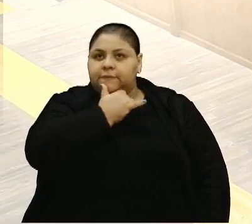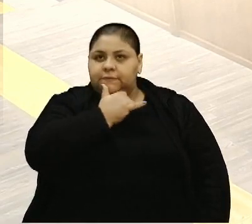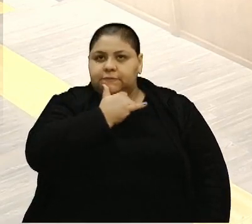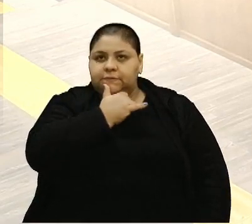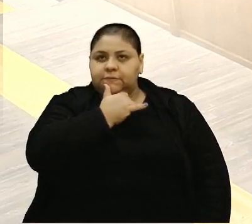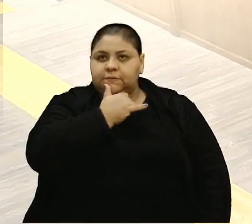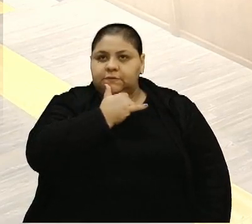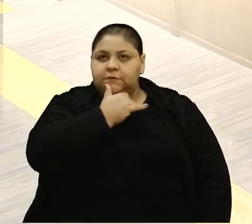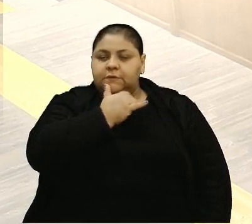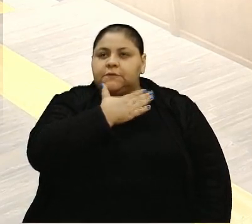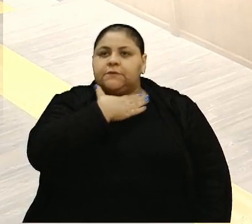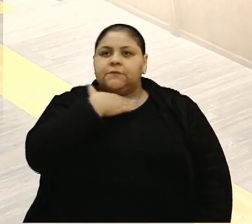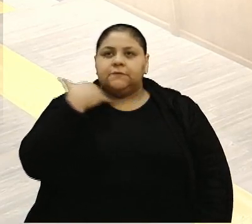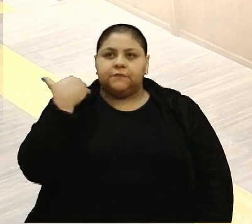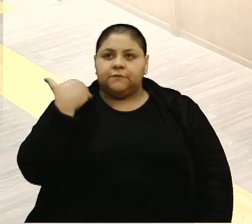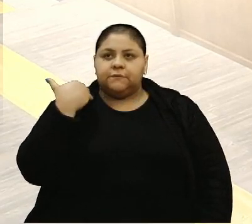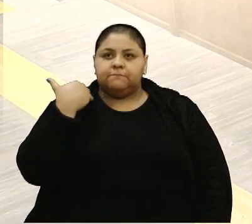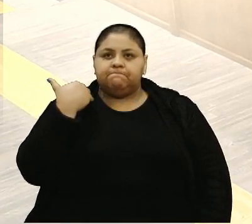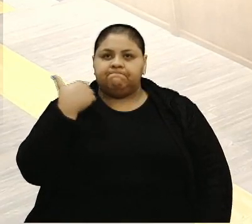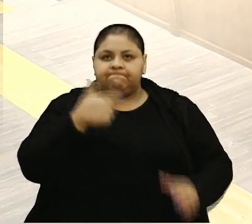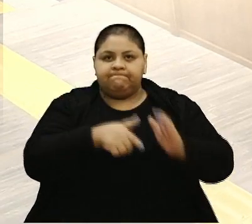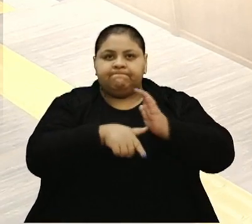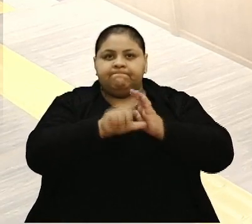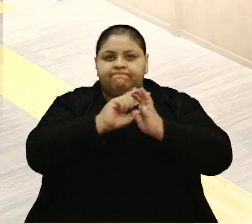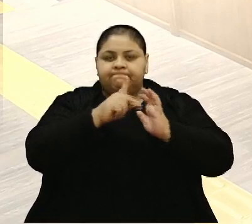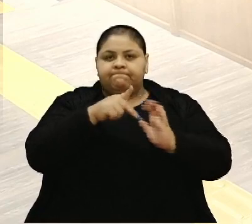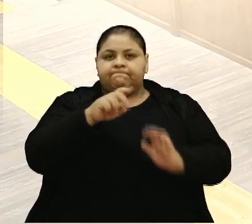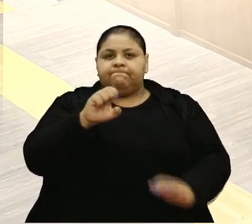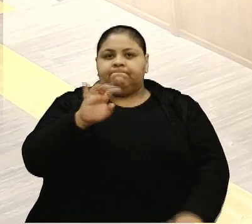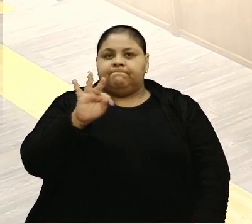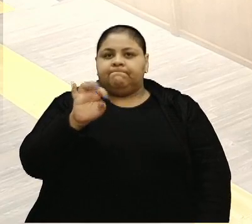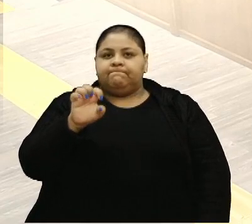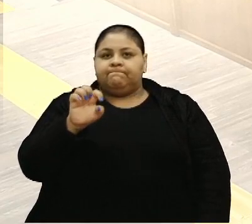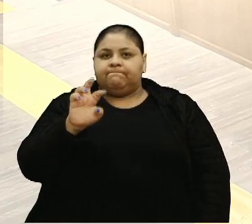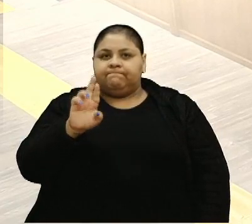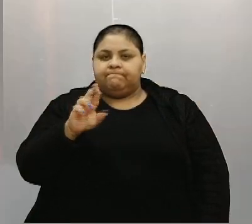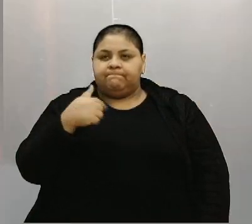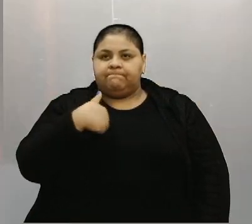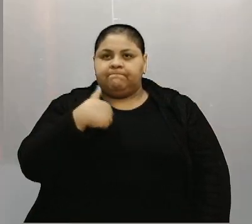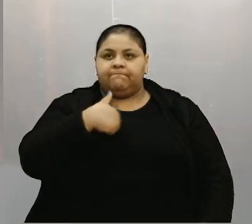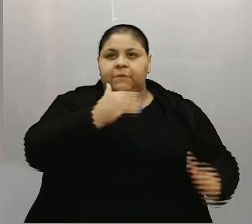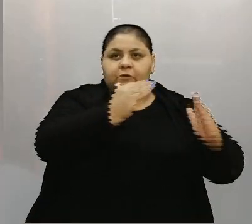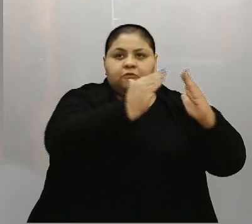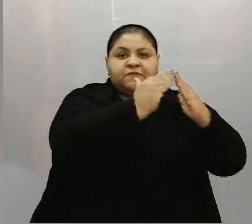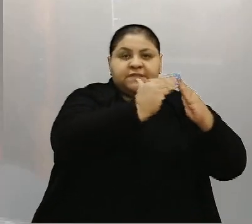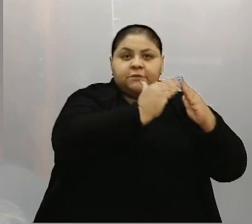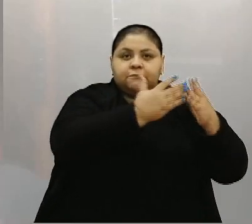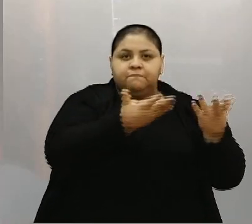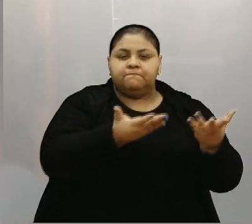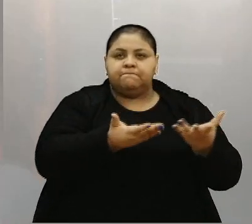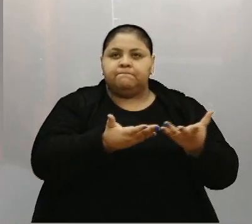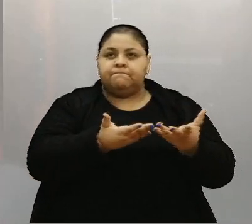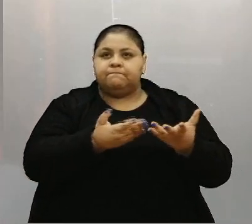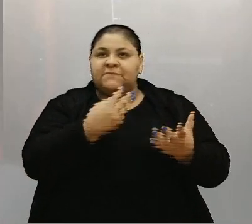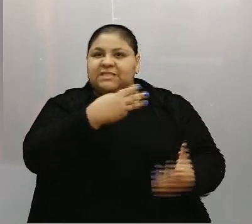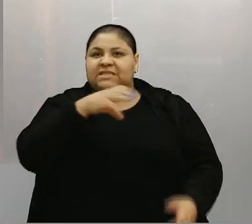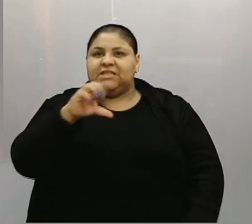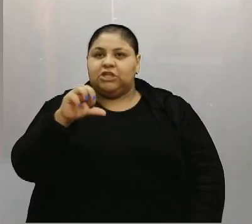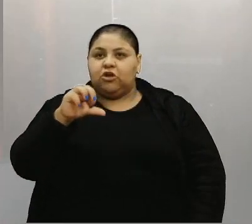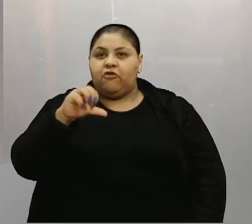Uma morte prematura do Peter, né? Peter Vera, meu vizinho. 39 anos.